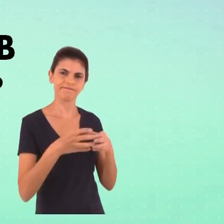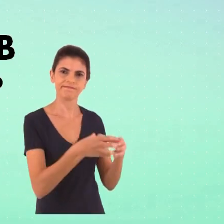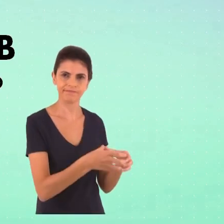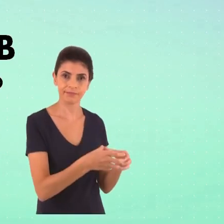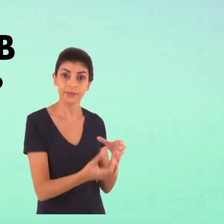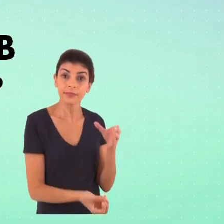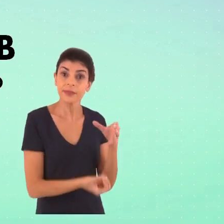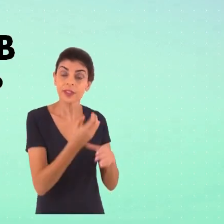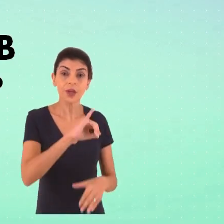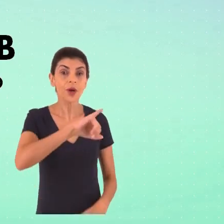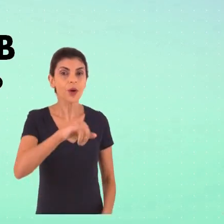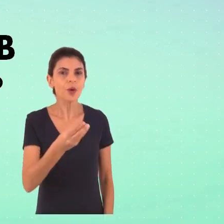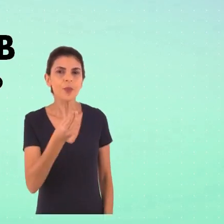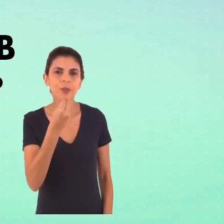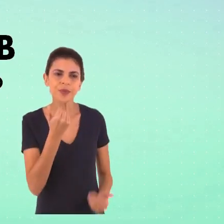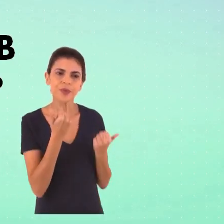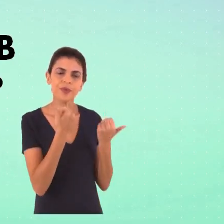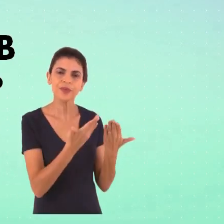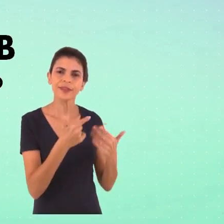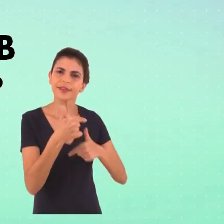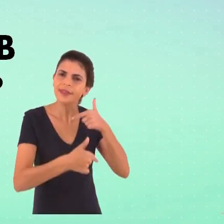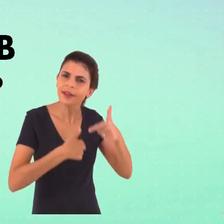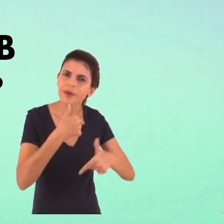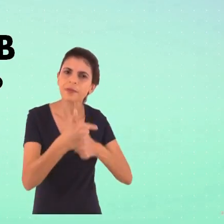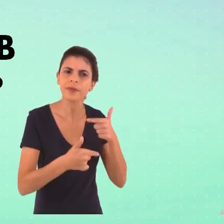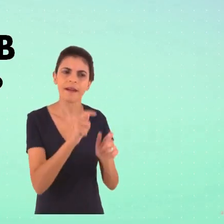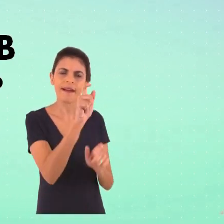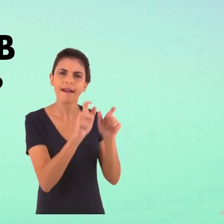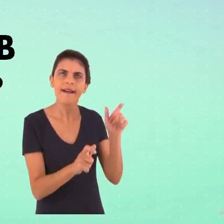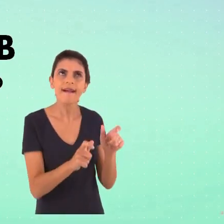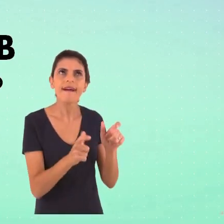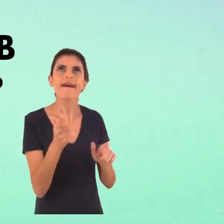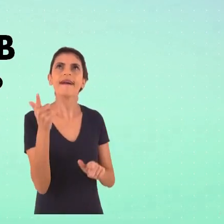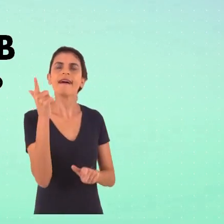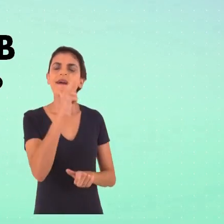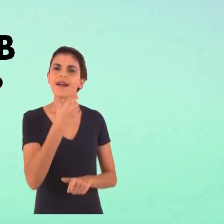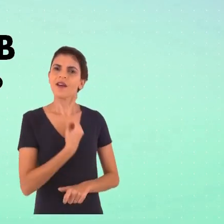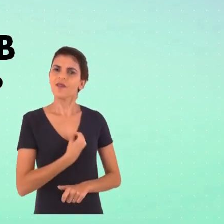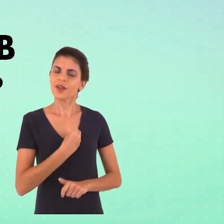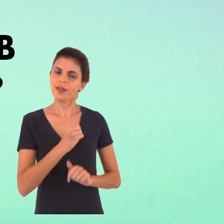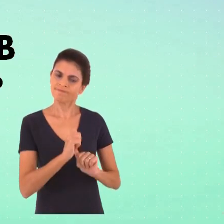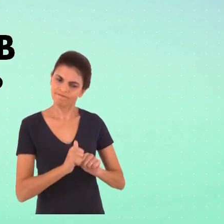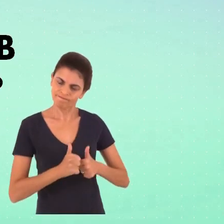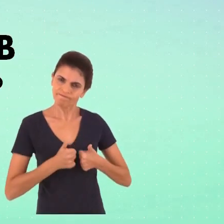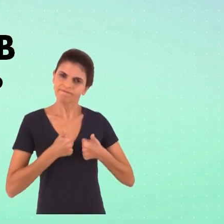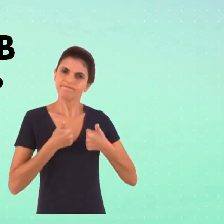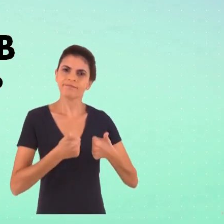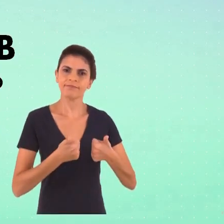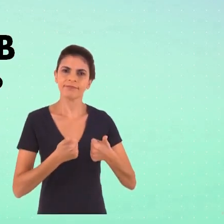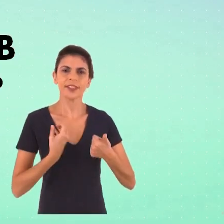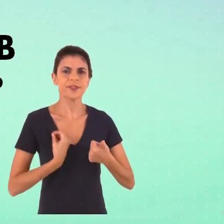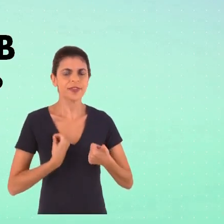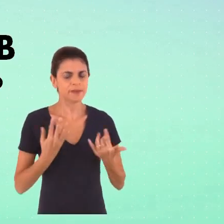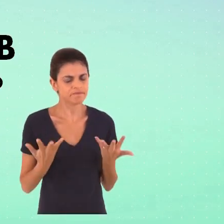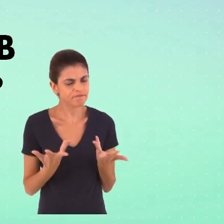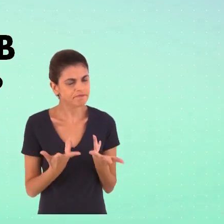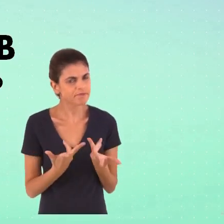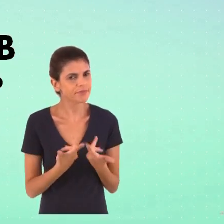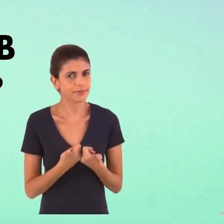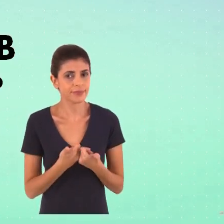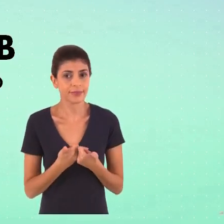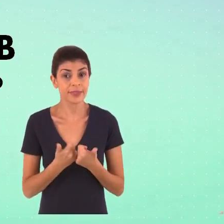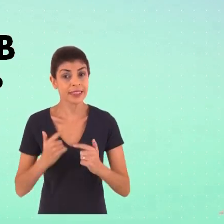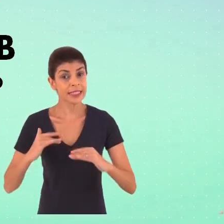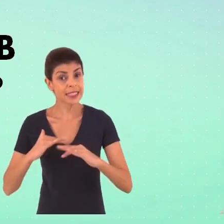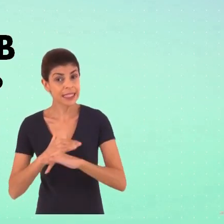favorecidas. Vamos criar oportunidades de trabalho para que todos possam levar uma vida melhor e mais digna.